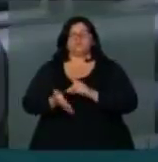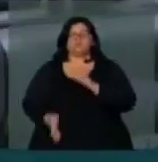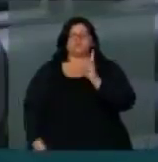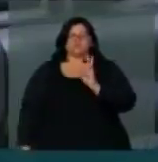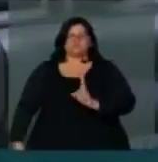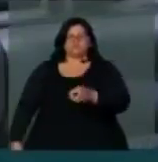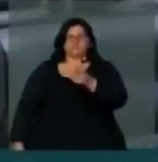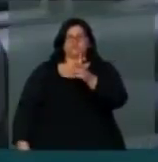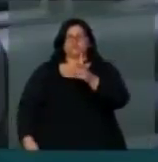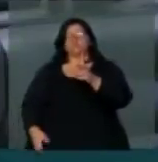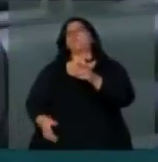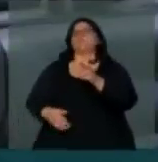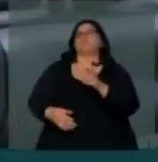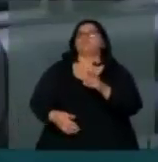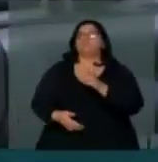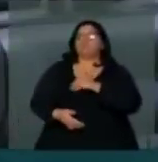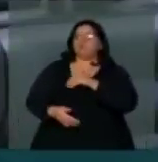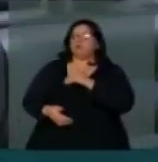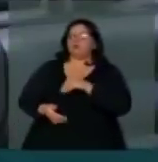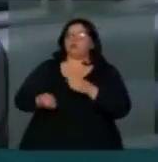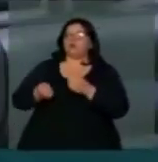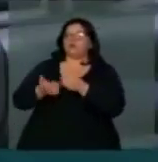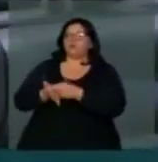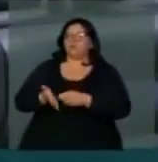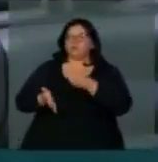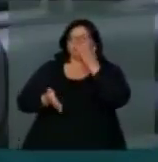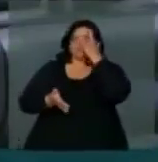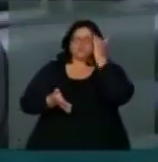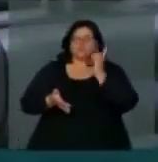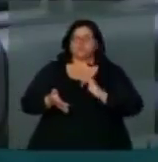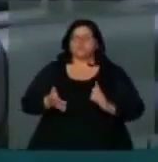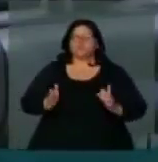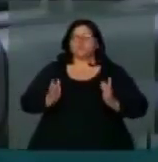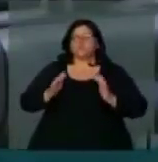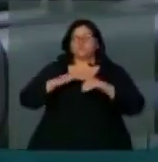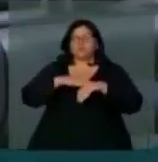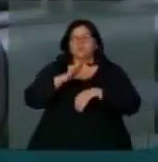gerando emprego, gerando renda e trazendo riquezas para a nação. Era isso, senhor presidente.